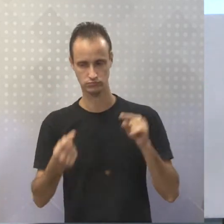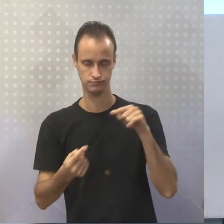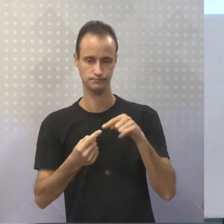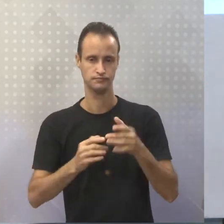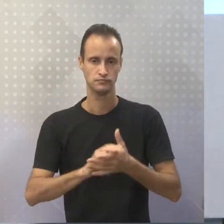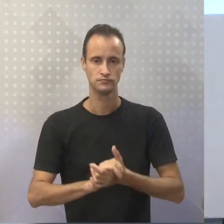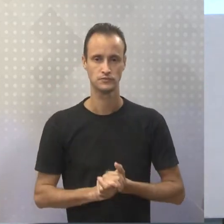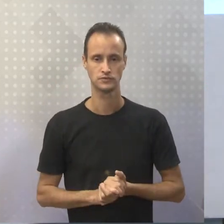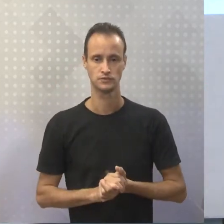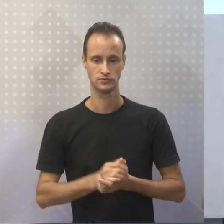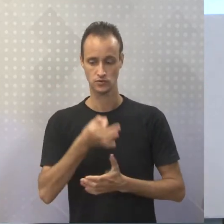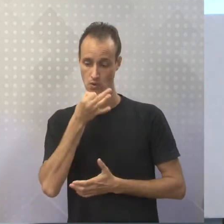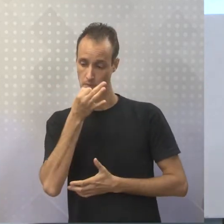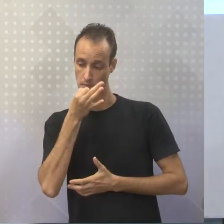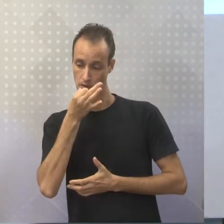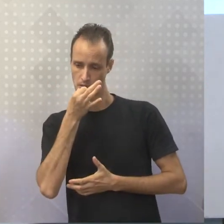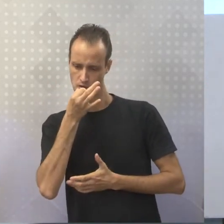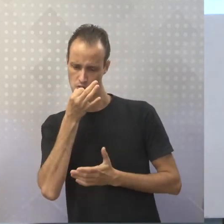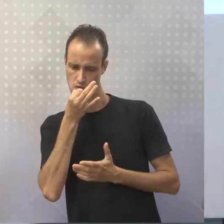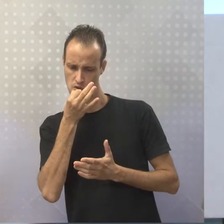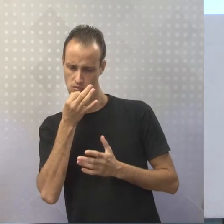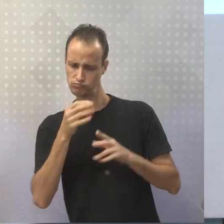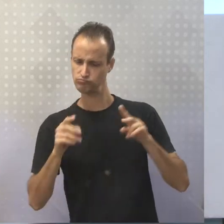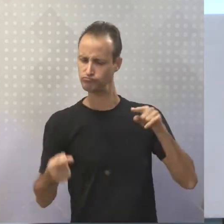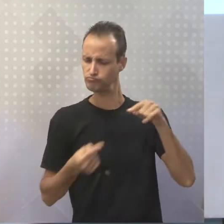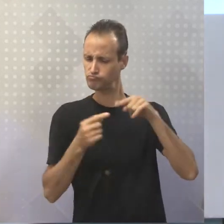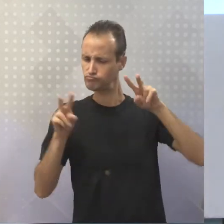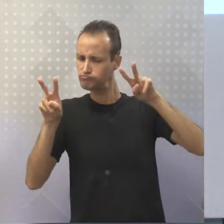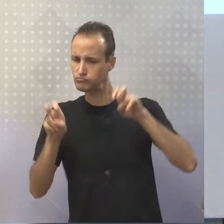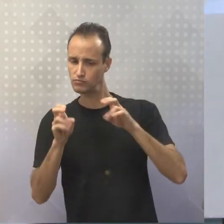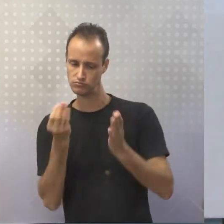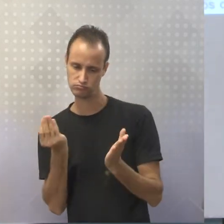com relação à sua opinião, em relação ao fato.